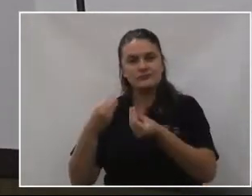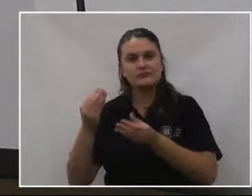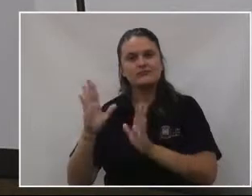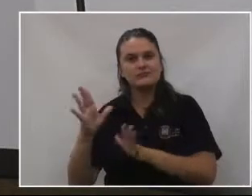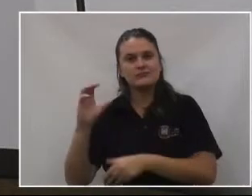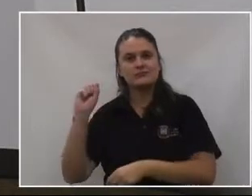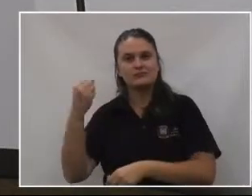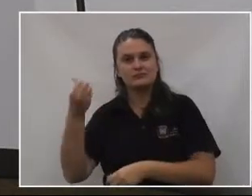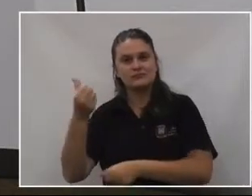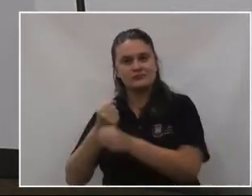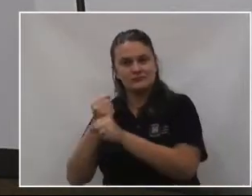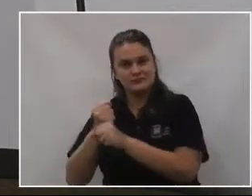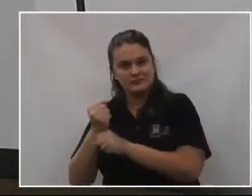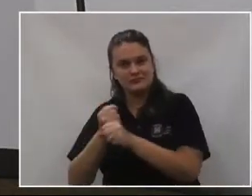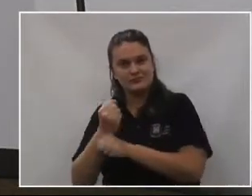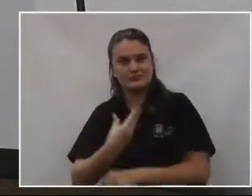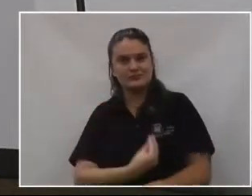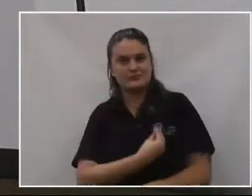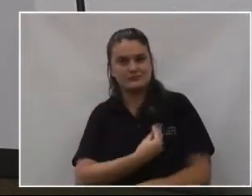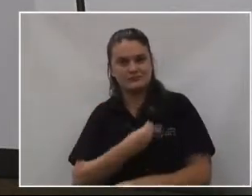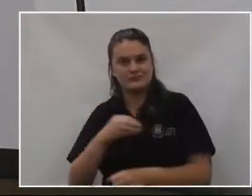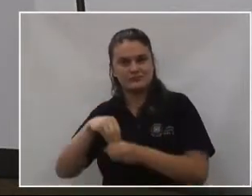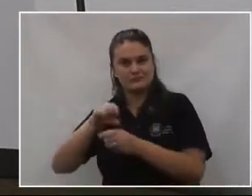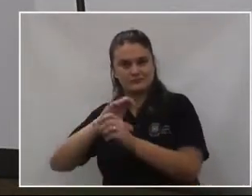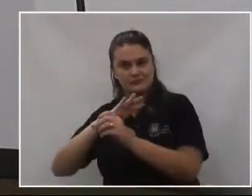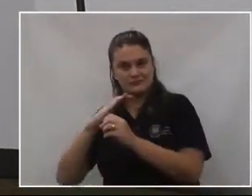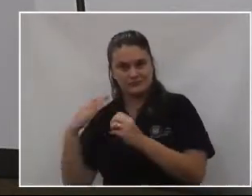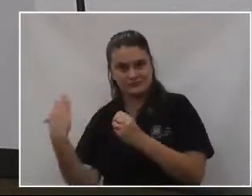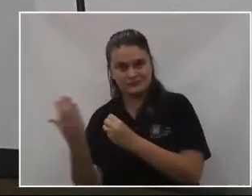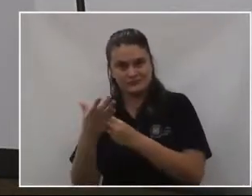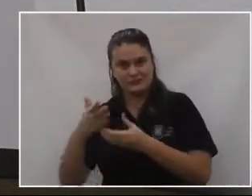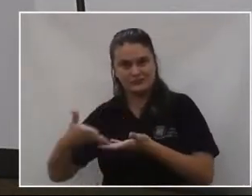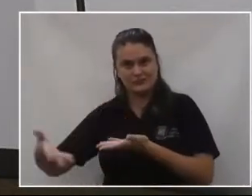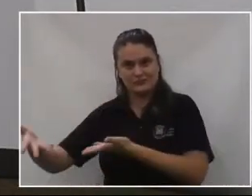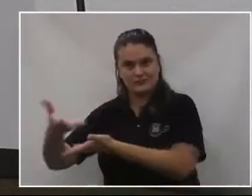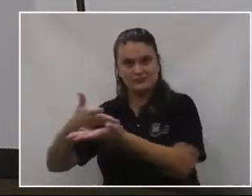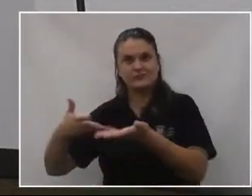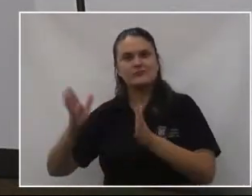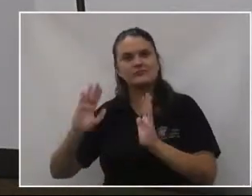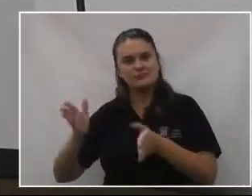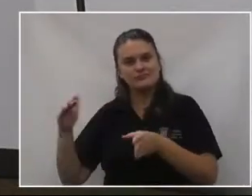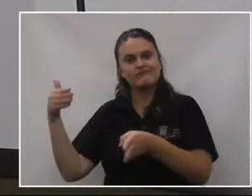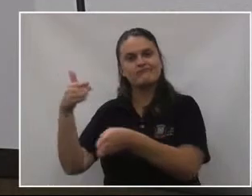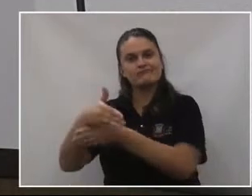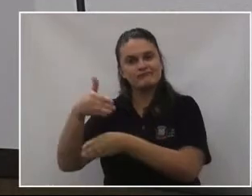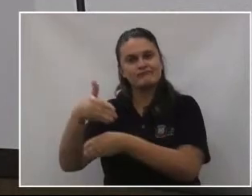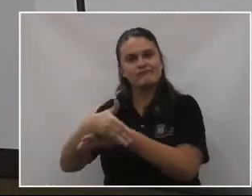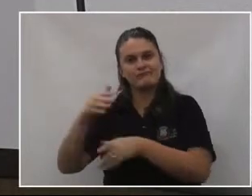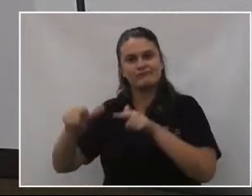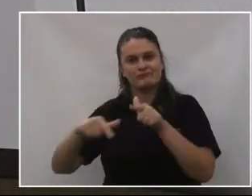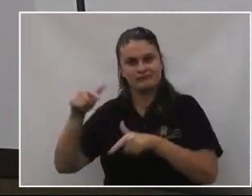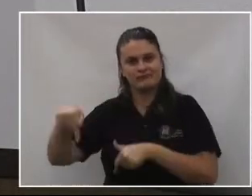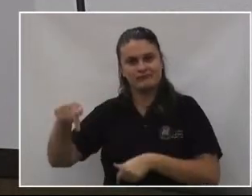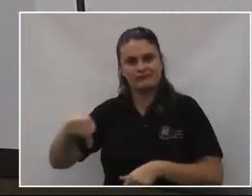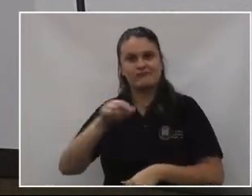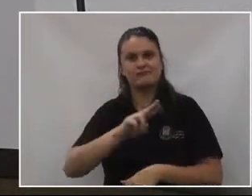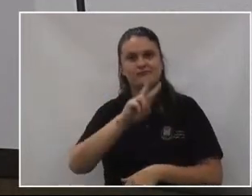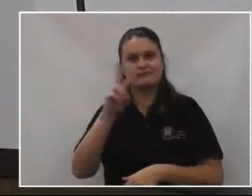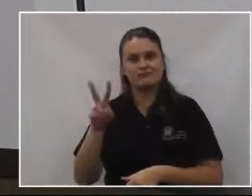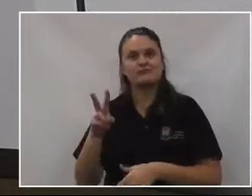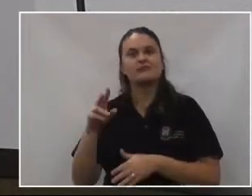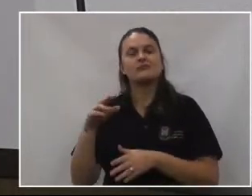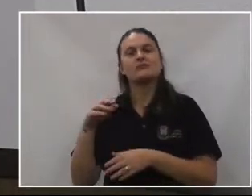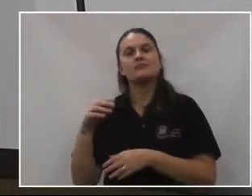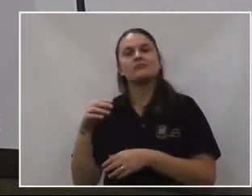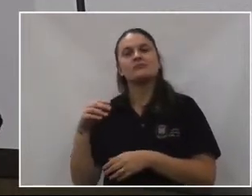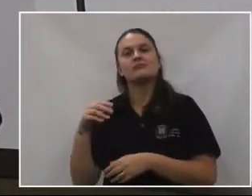86 anos presente na comunidade e região, ele já fez parte aqui de União da Vitória também. Ele funcionou